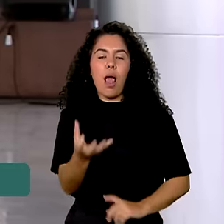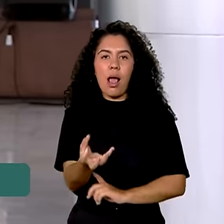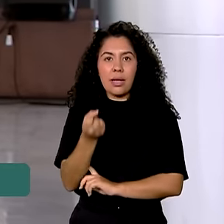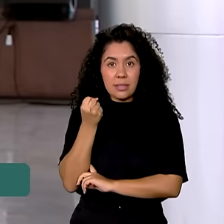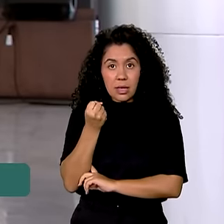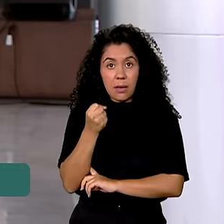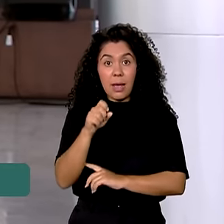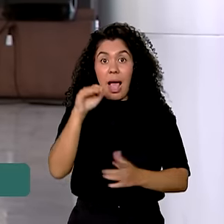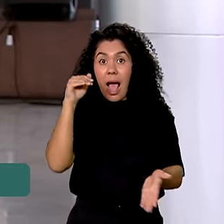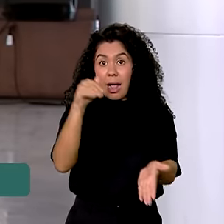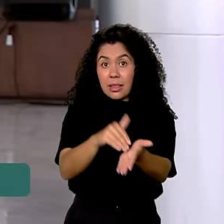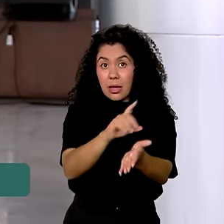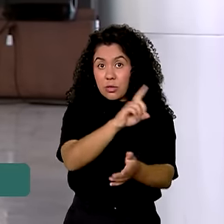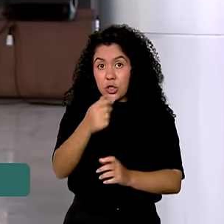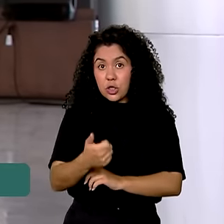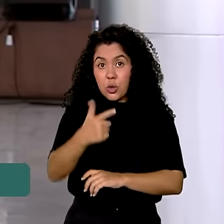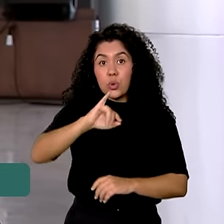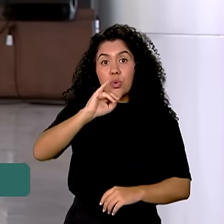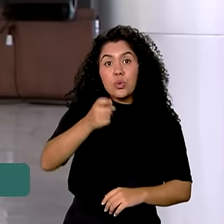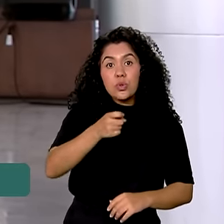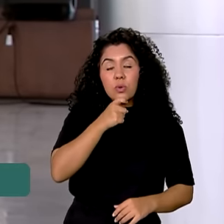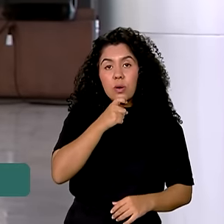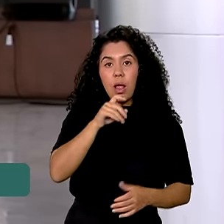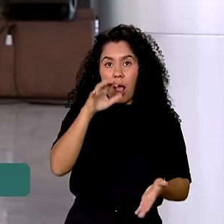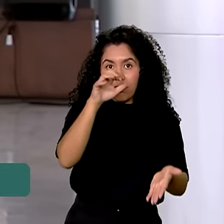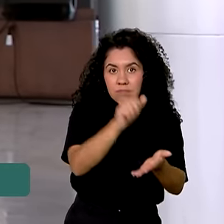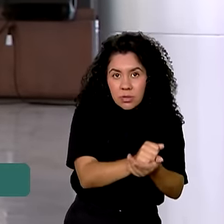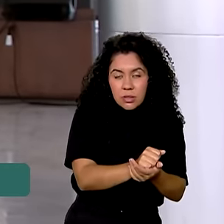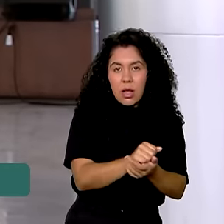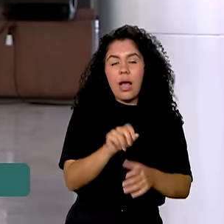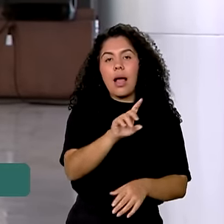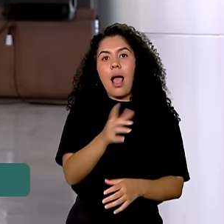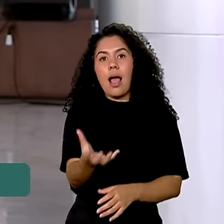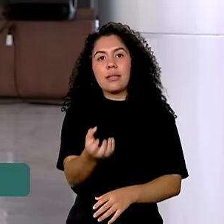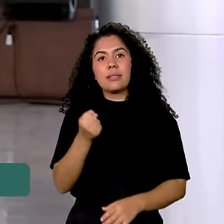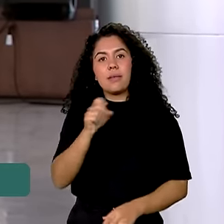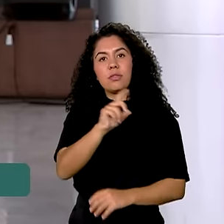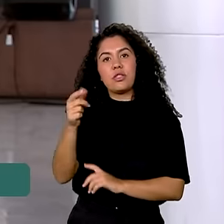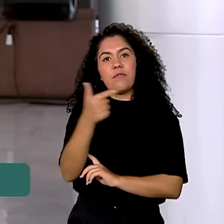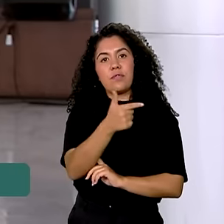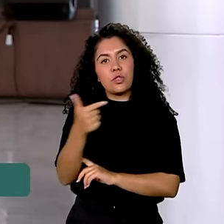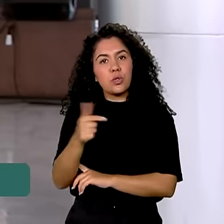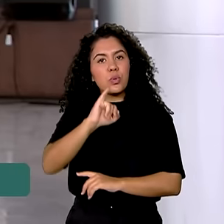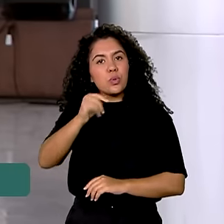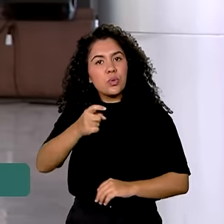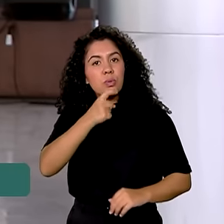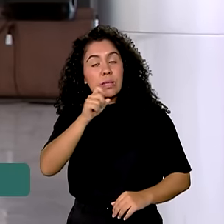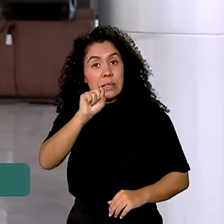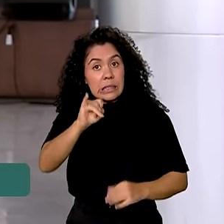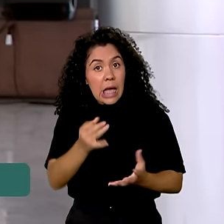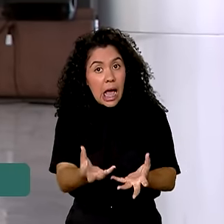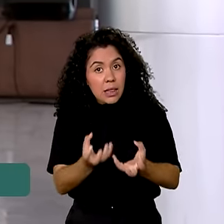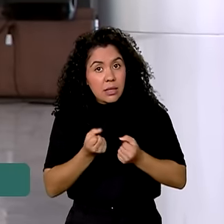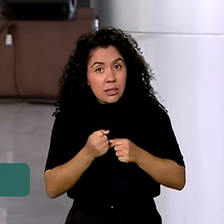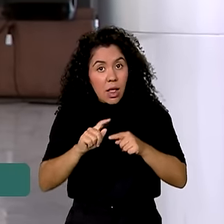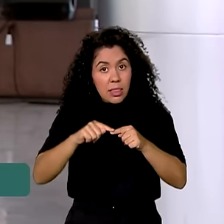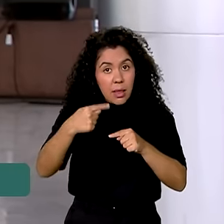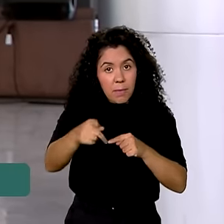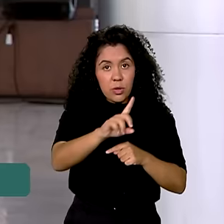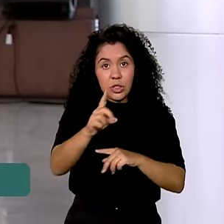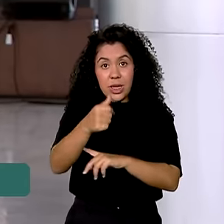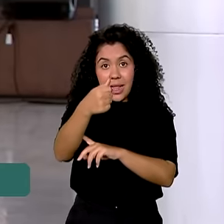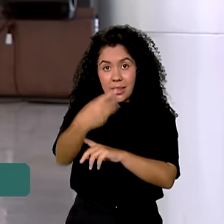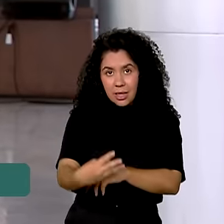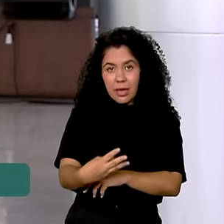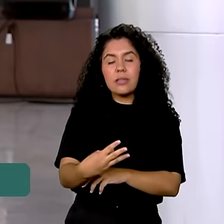benefício até o dia 12 de julho recebe em 22 de julho. E se a adesão for feita depois do dia 13,